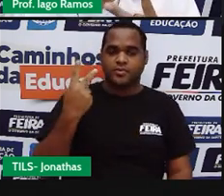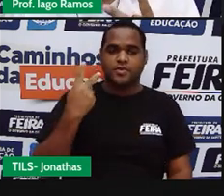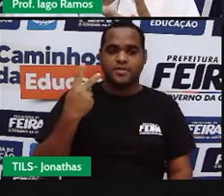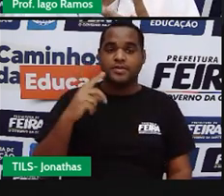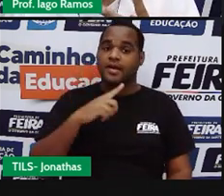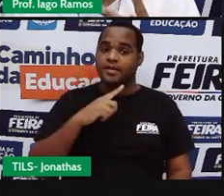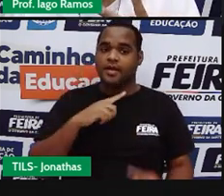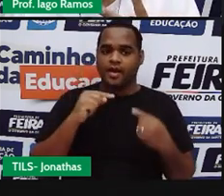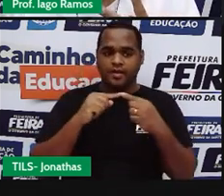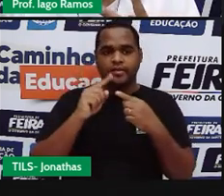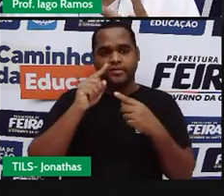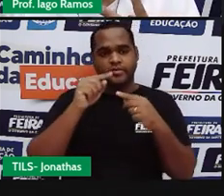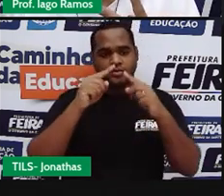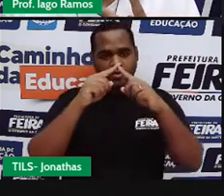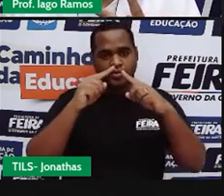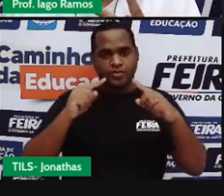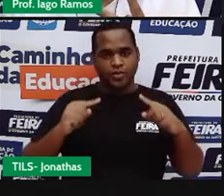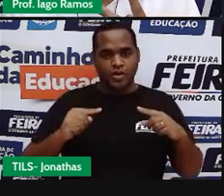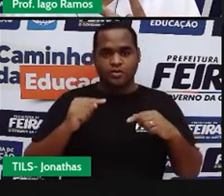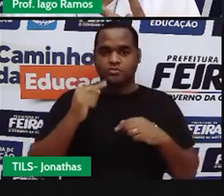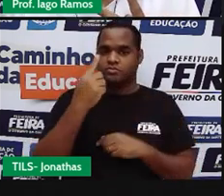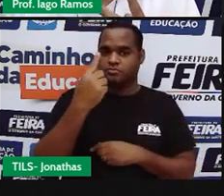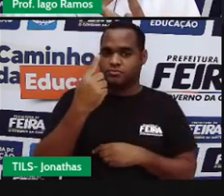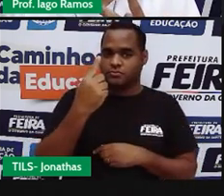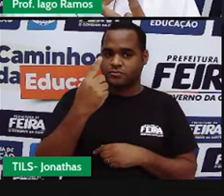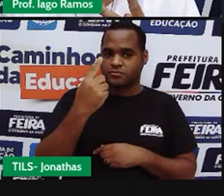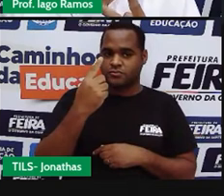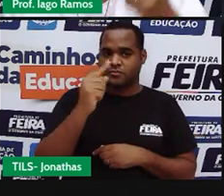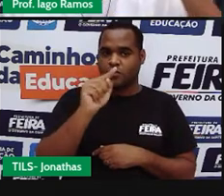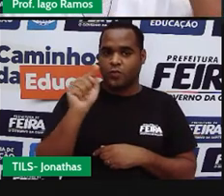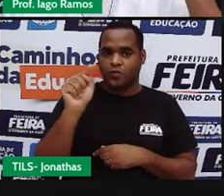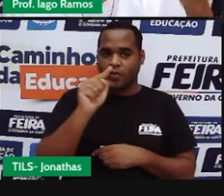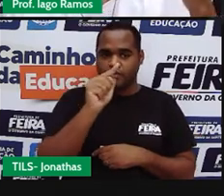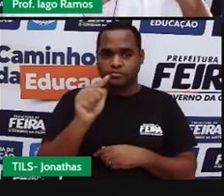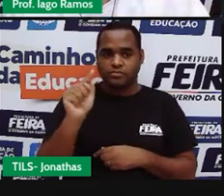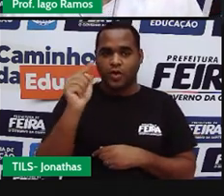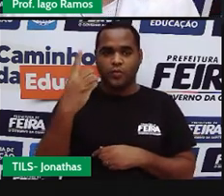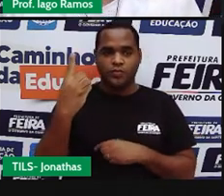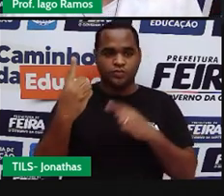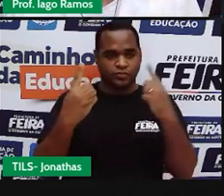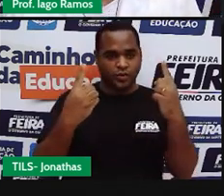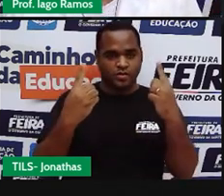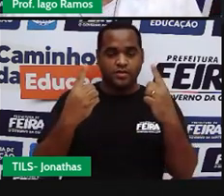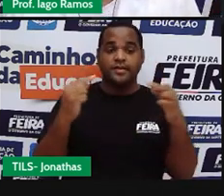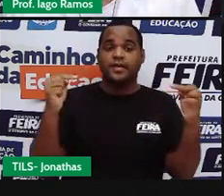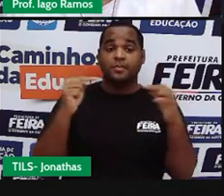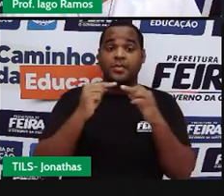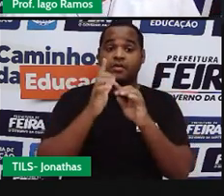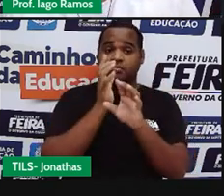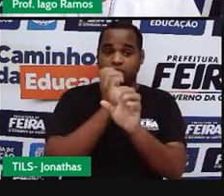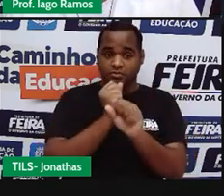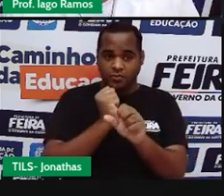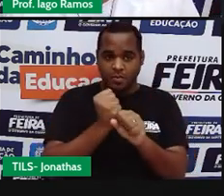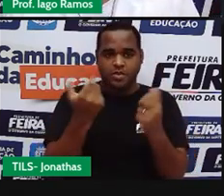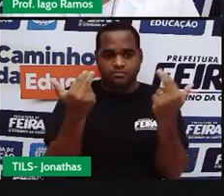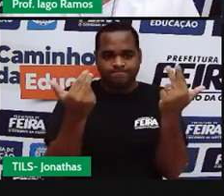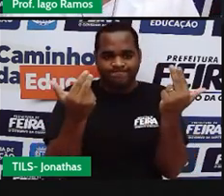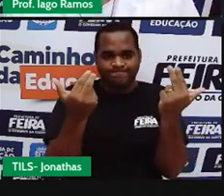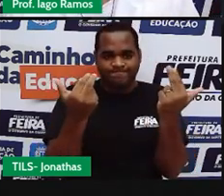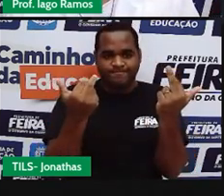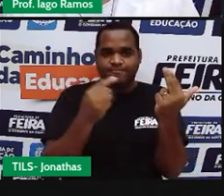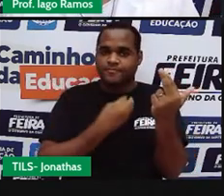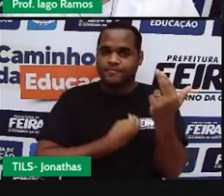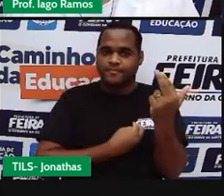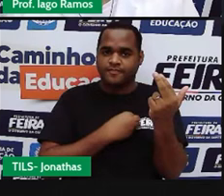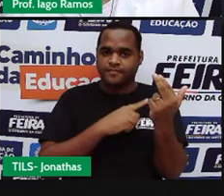Dois ângulos. Ó, ó, dois ângulos com a mesma medida. Então,